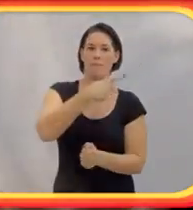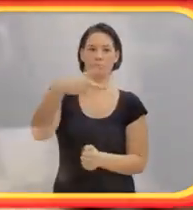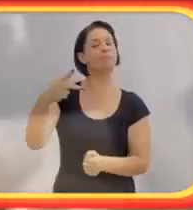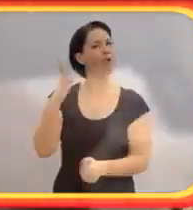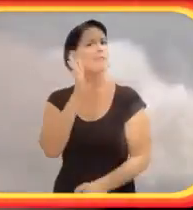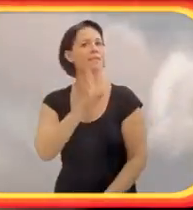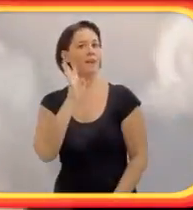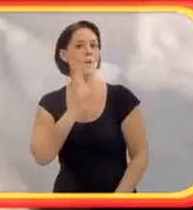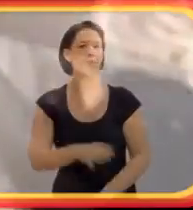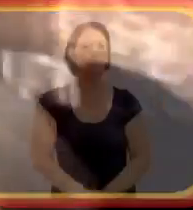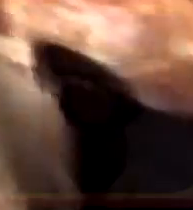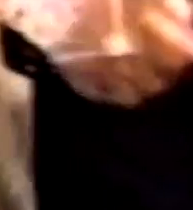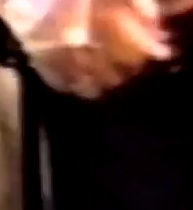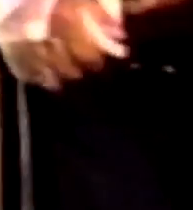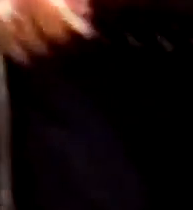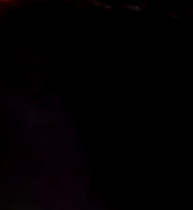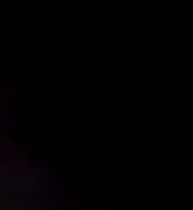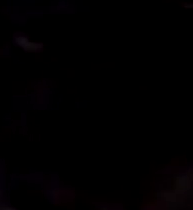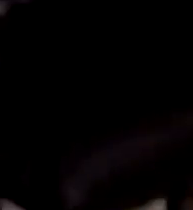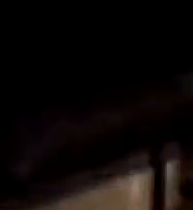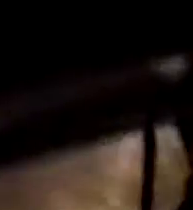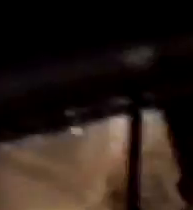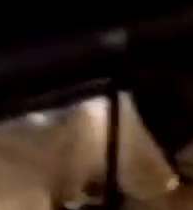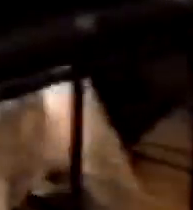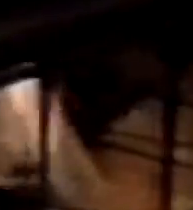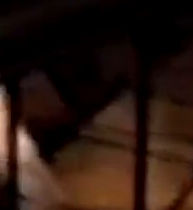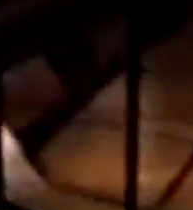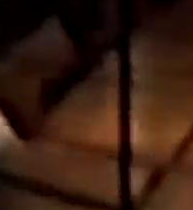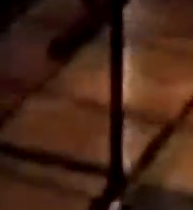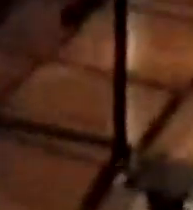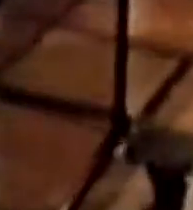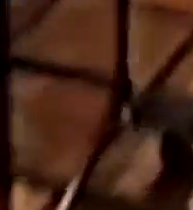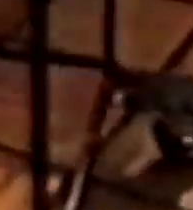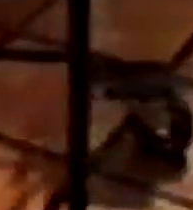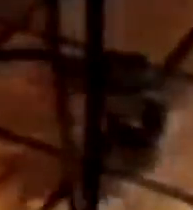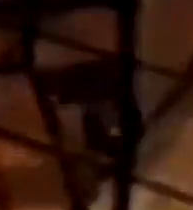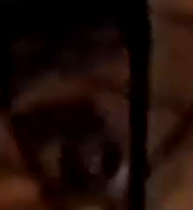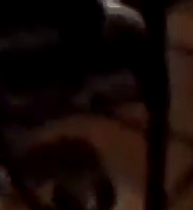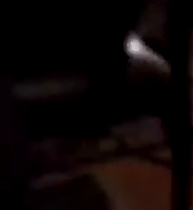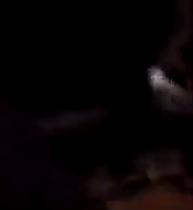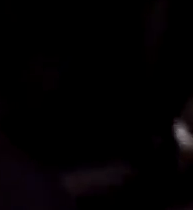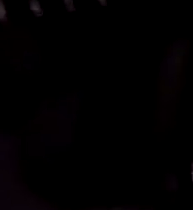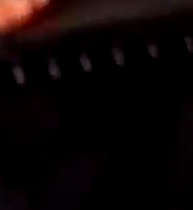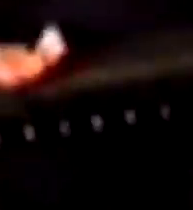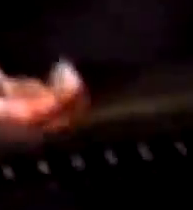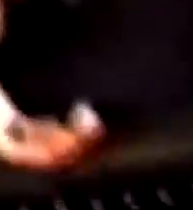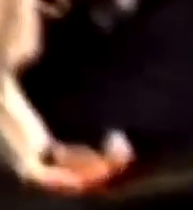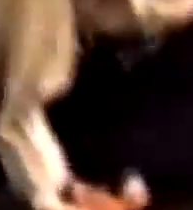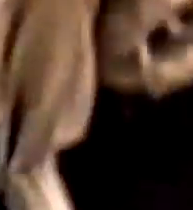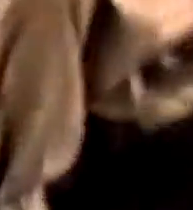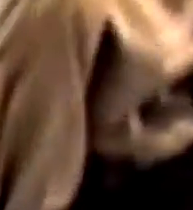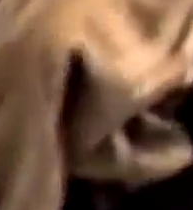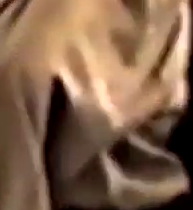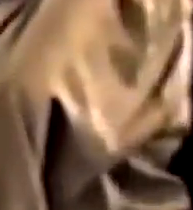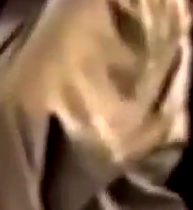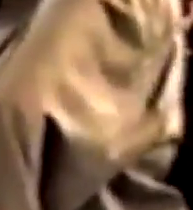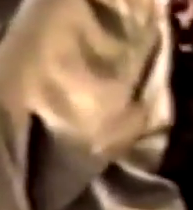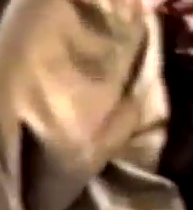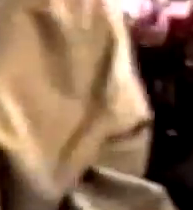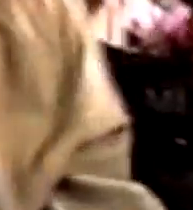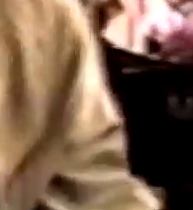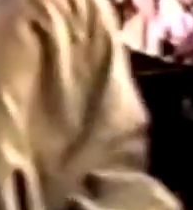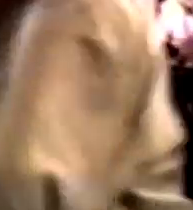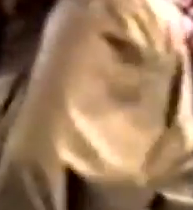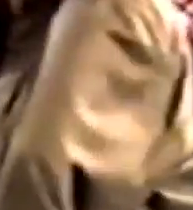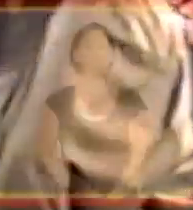dele. Foi bem legal. Vídeo do casamento. Sandra e Eduardo dançam. Ele usa a cadeira adaptada que o deixa na altura de Sandra.